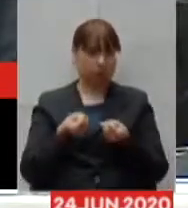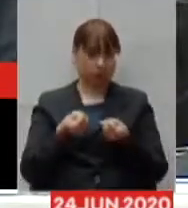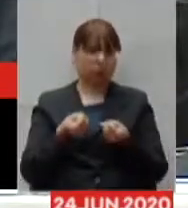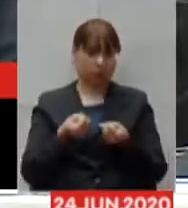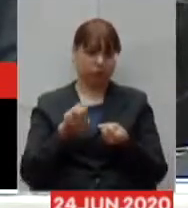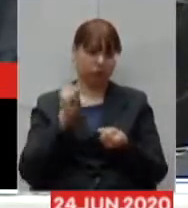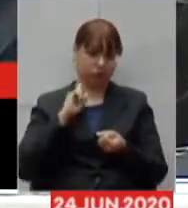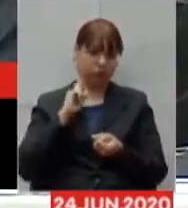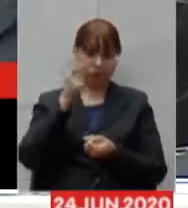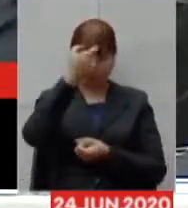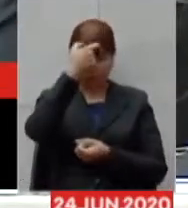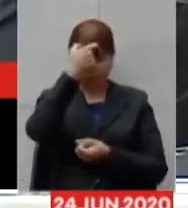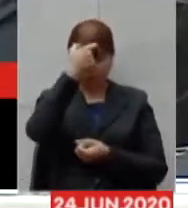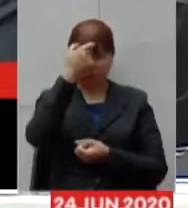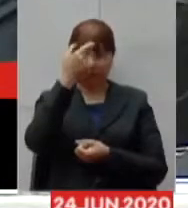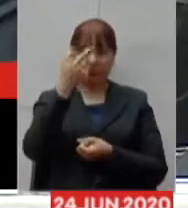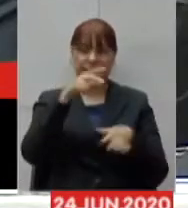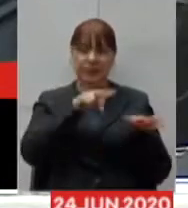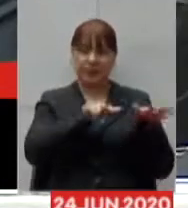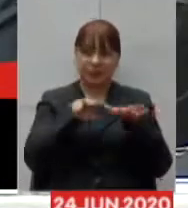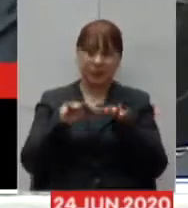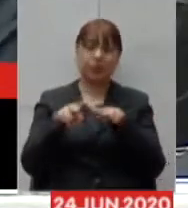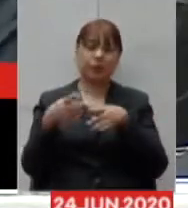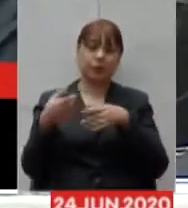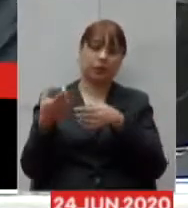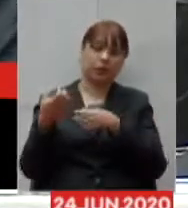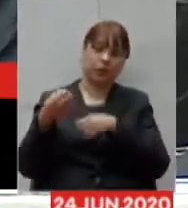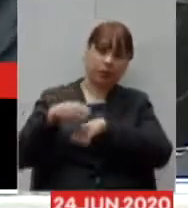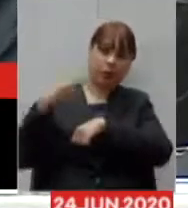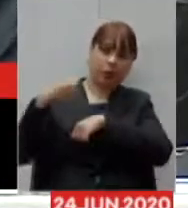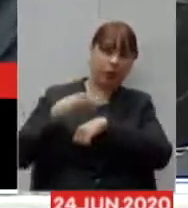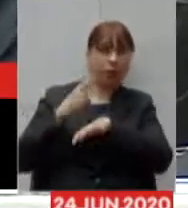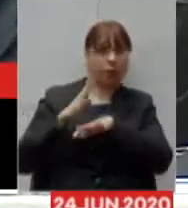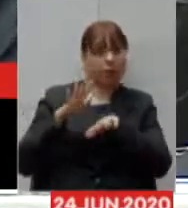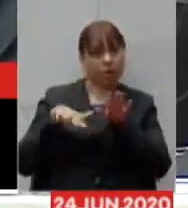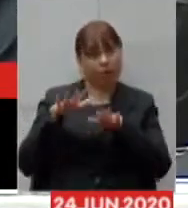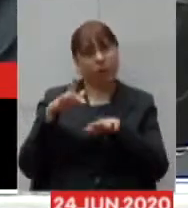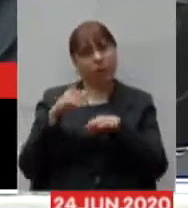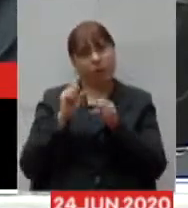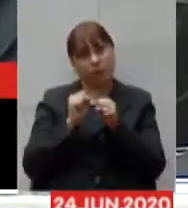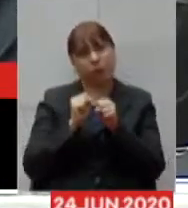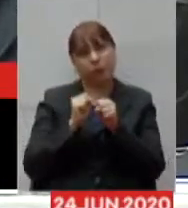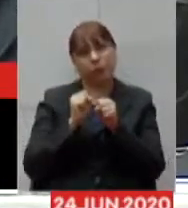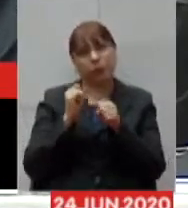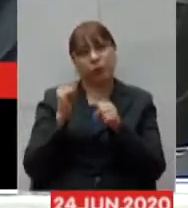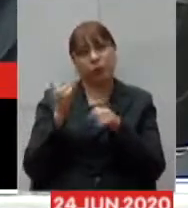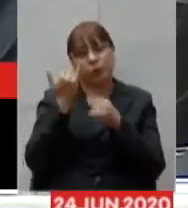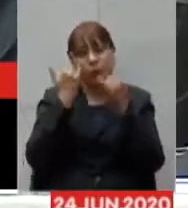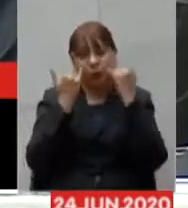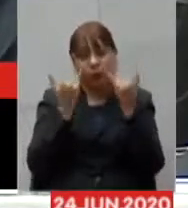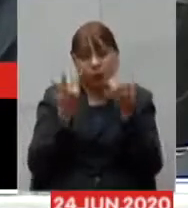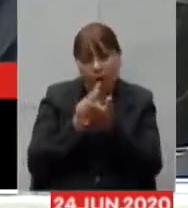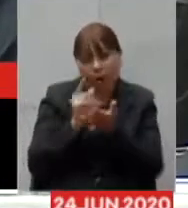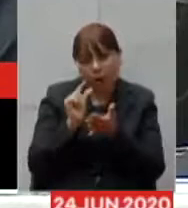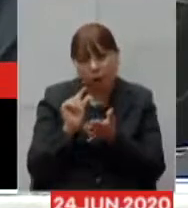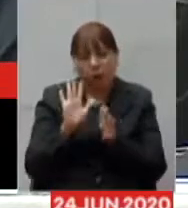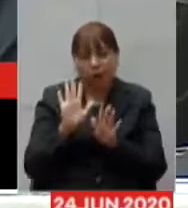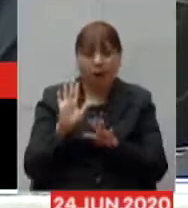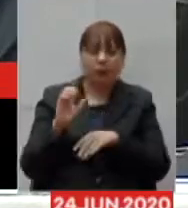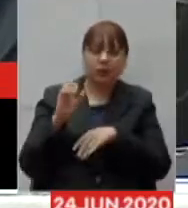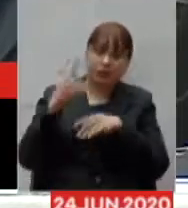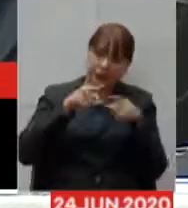como eu tenho informação semanal que a sede me passa pode estar um pouco desatualizado mas é algo nesse número a região